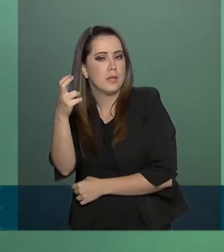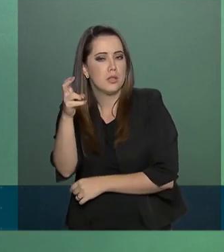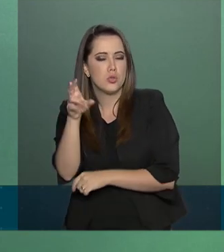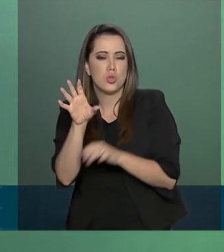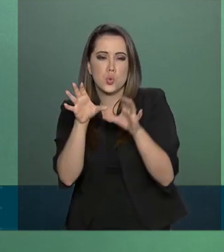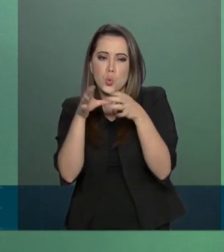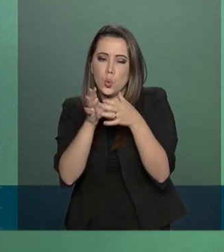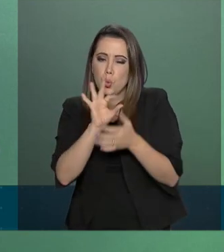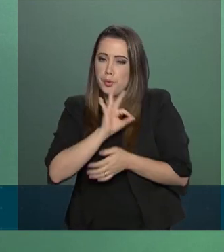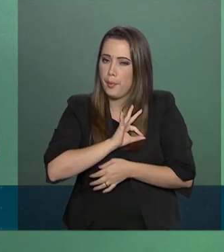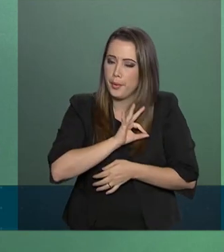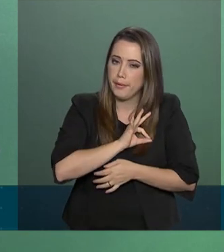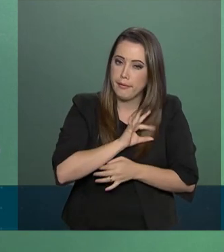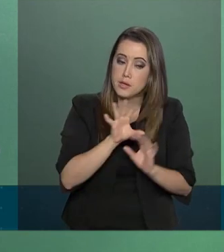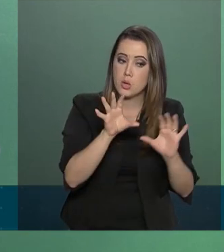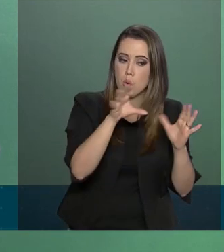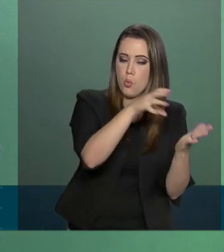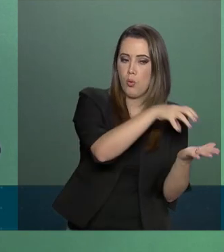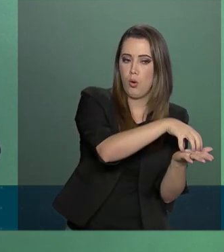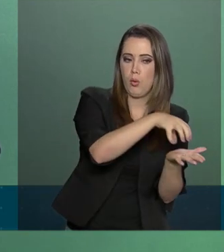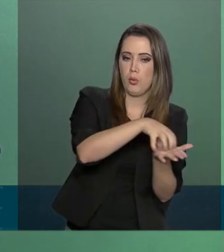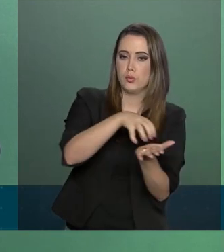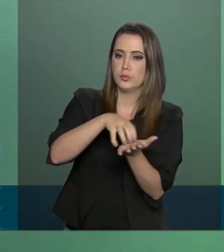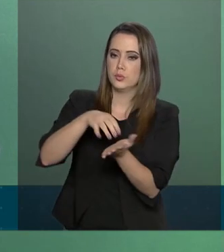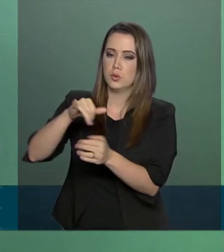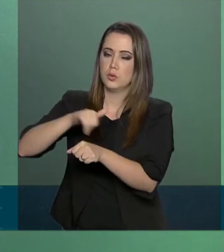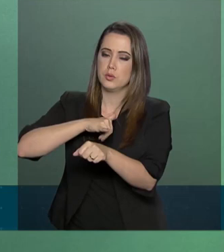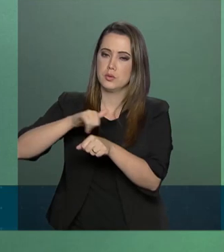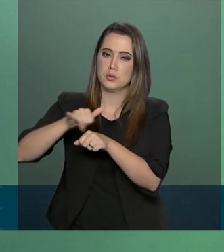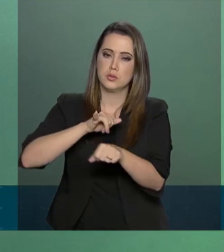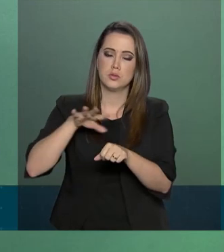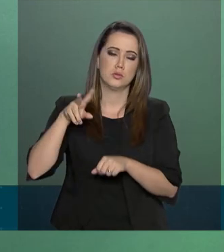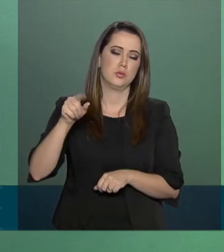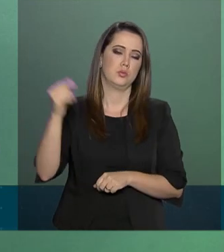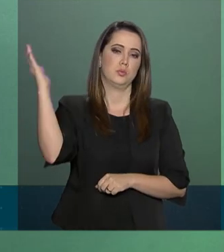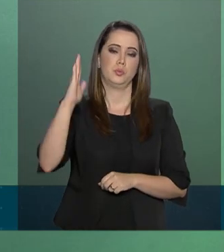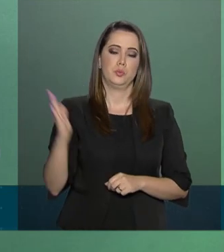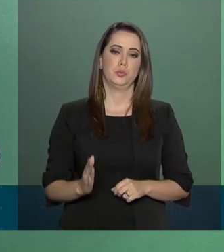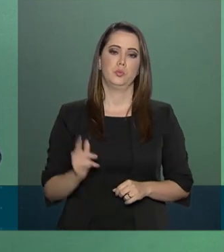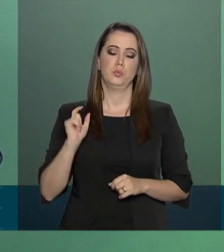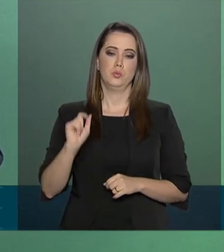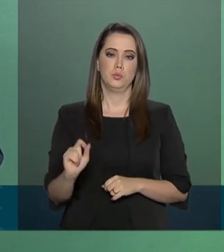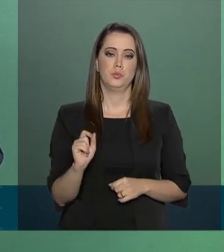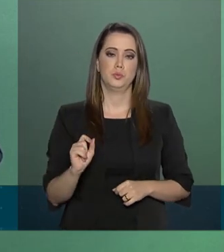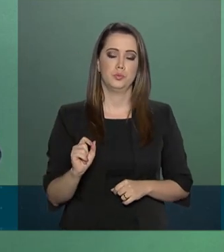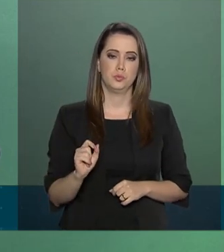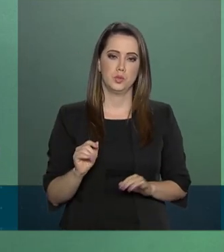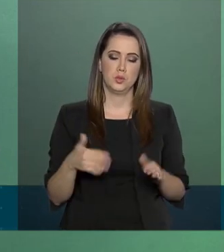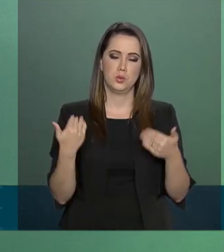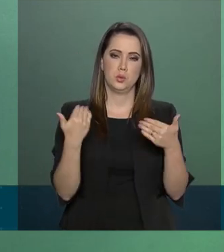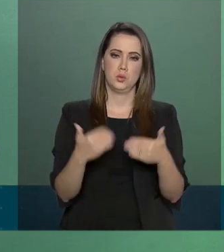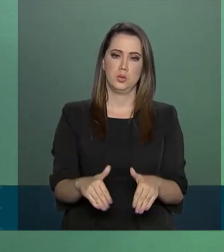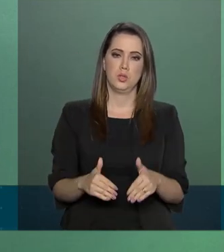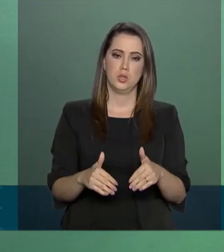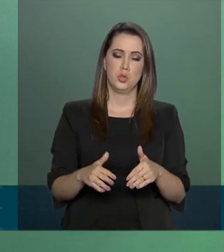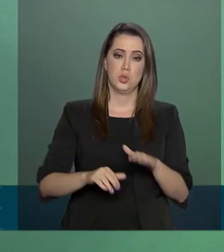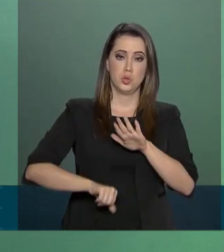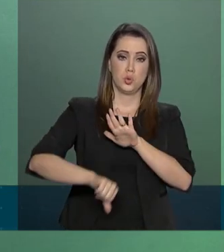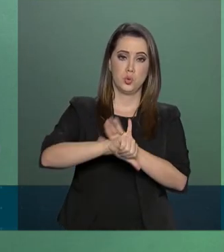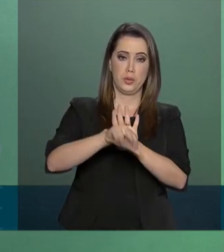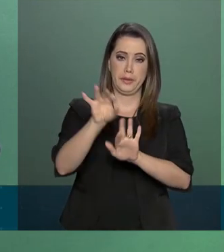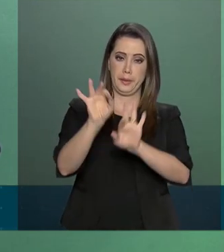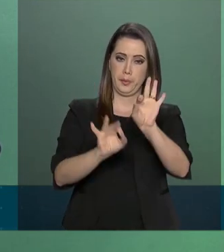policiais e órgãos estratégicos de todo o país para enfrentar o crime